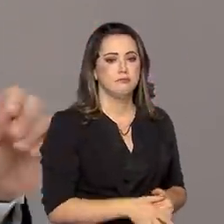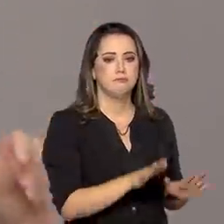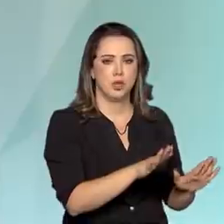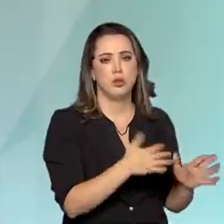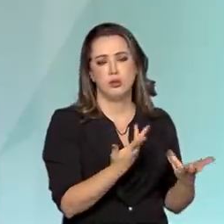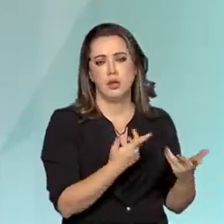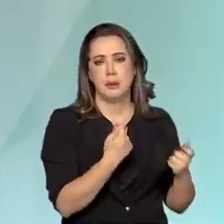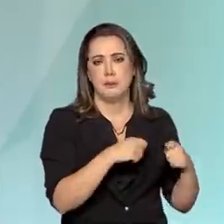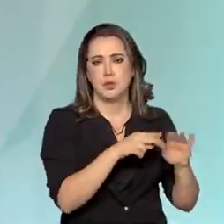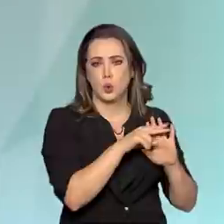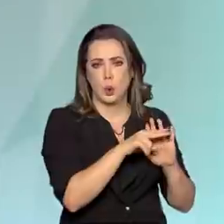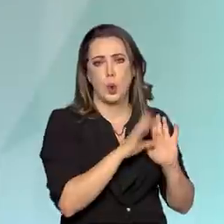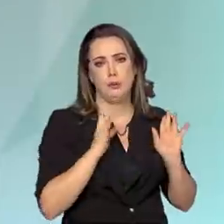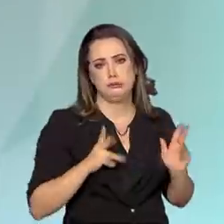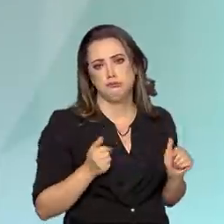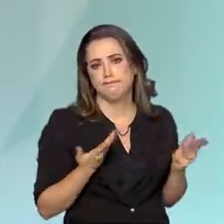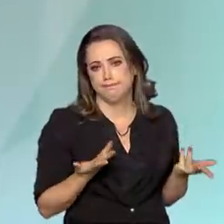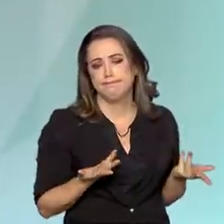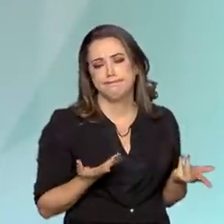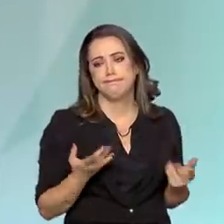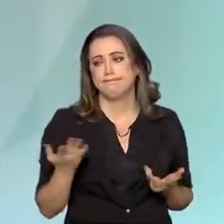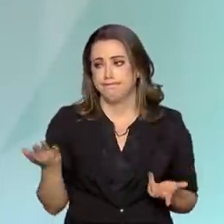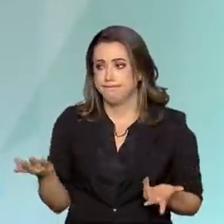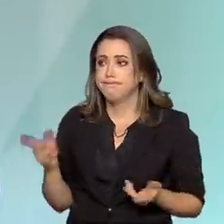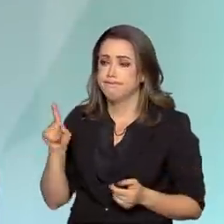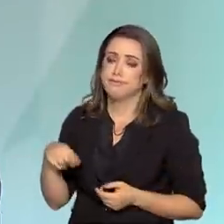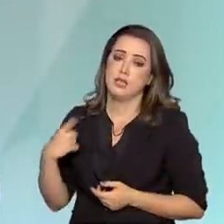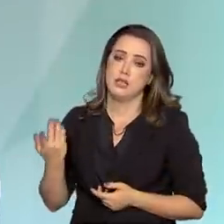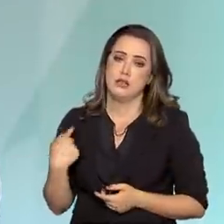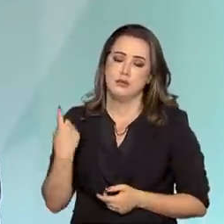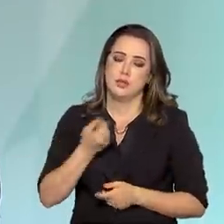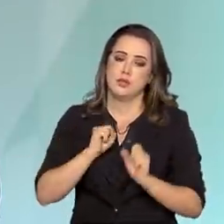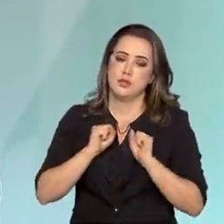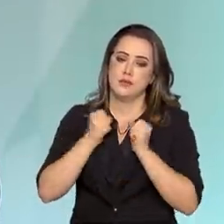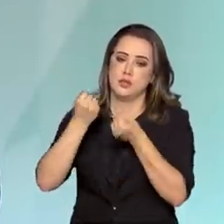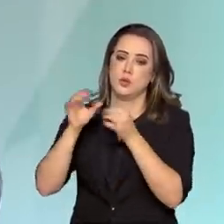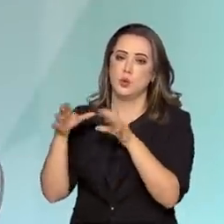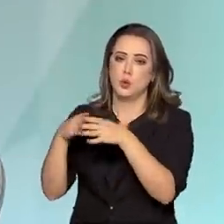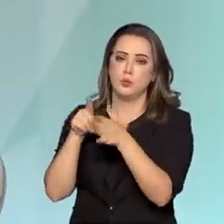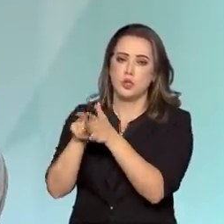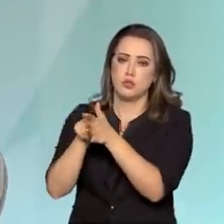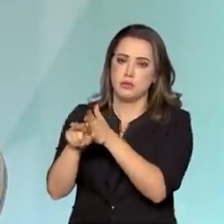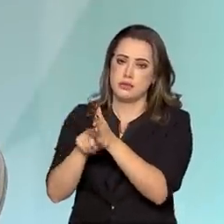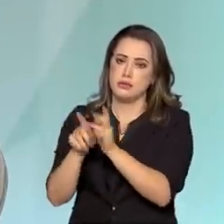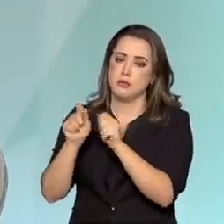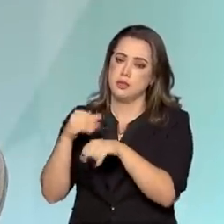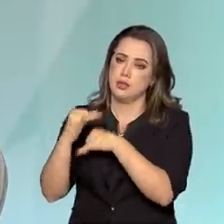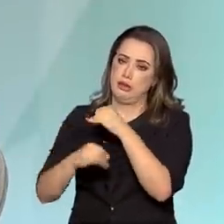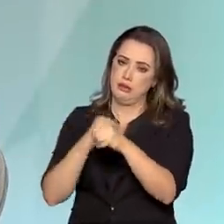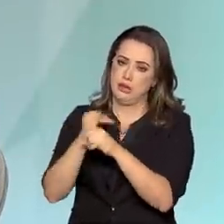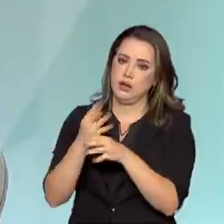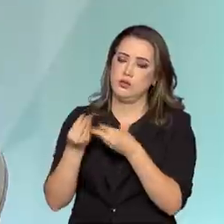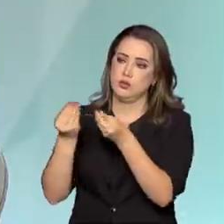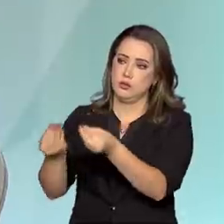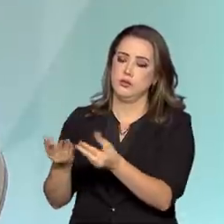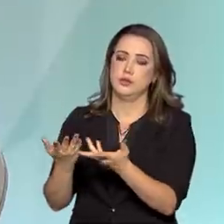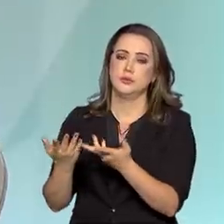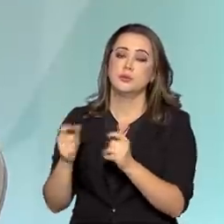Exatamente, foi uma medida sanitária, mas nos esforçamos para atender aí os pesquisadores de modo digital, não só deixando a